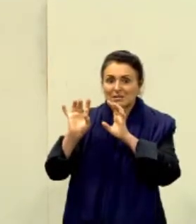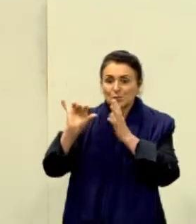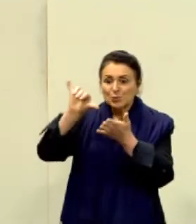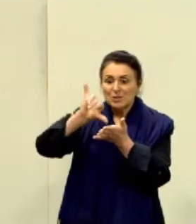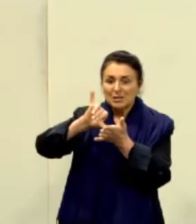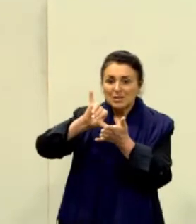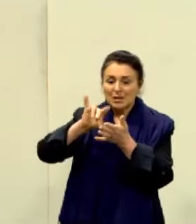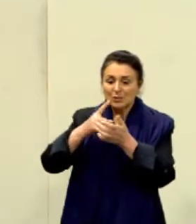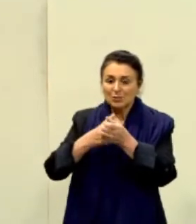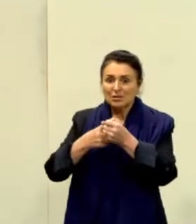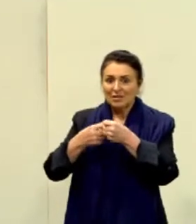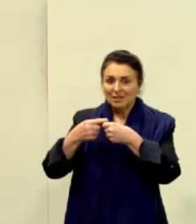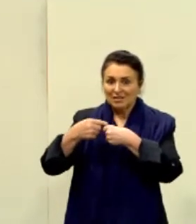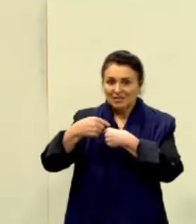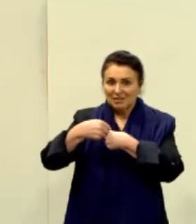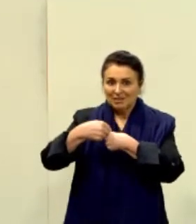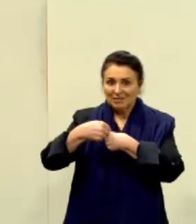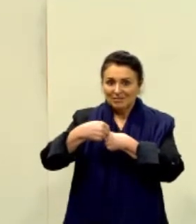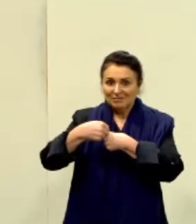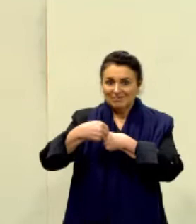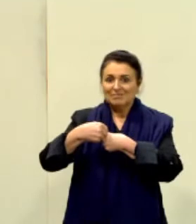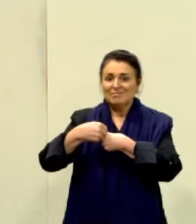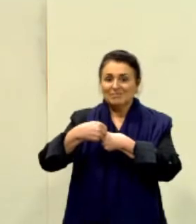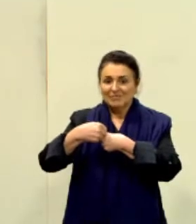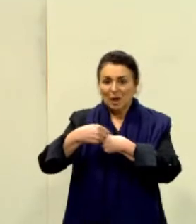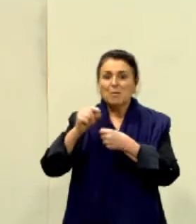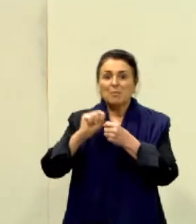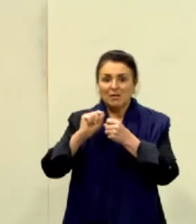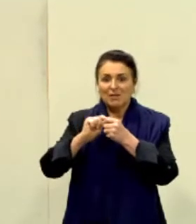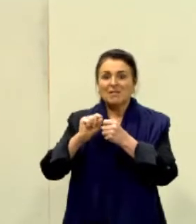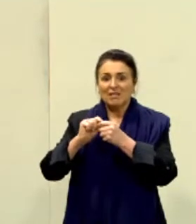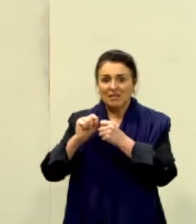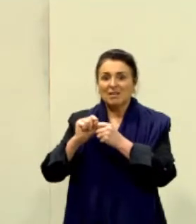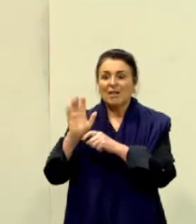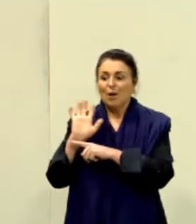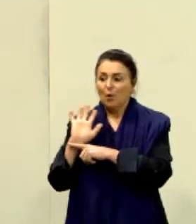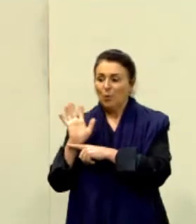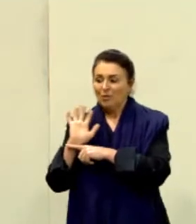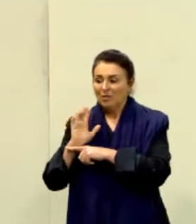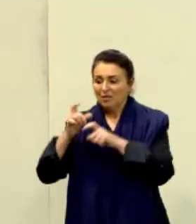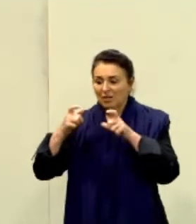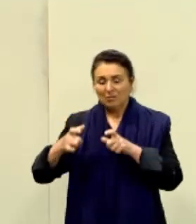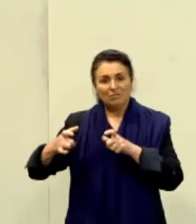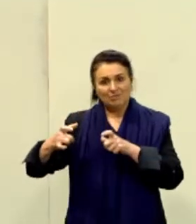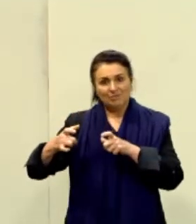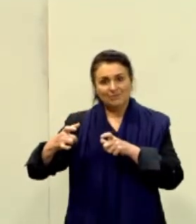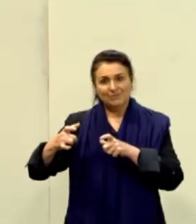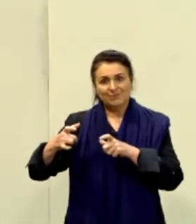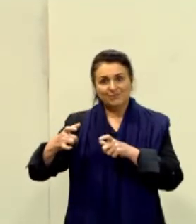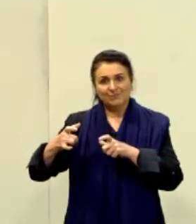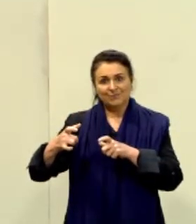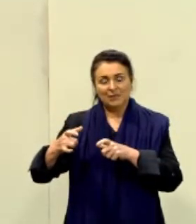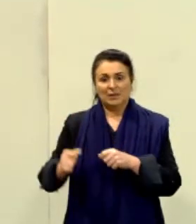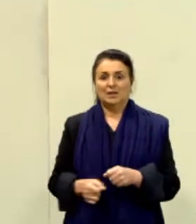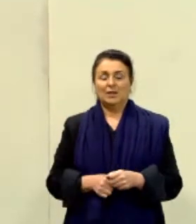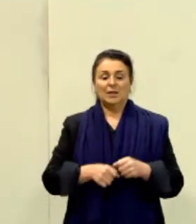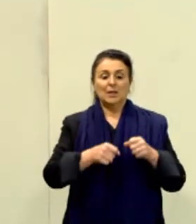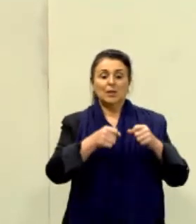centrais da cidade. Centrais. Periféricas e áreas,